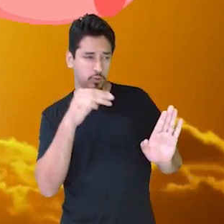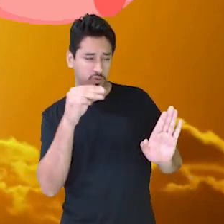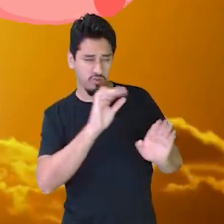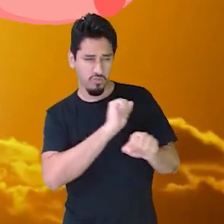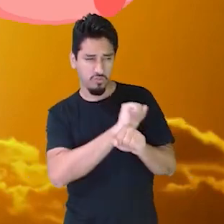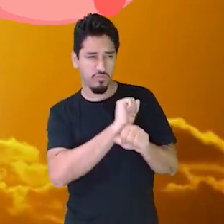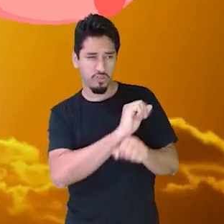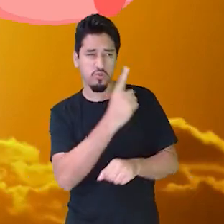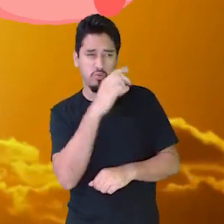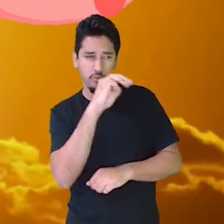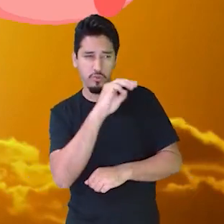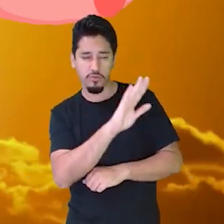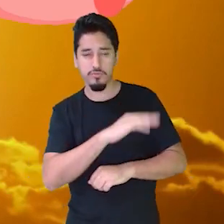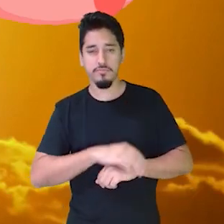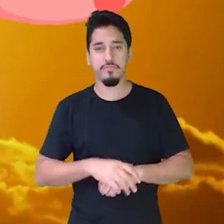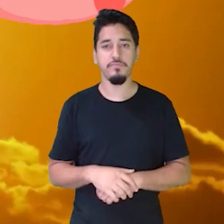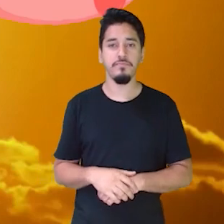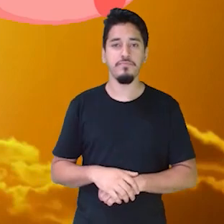Vem comigo.